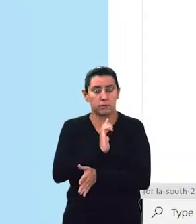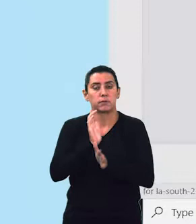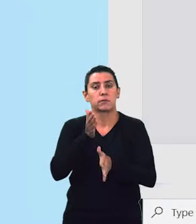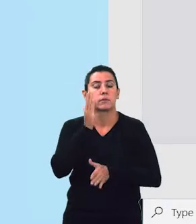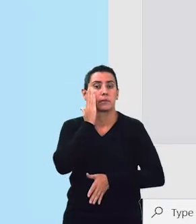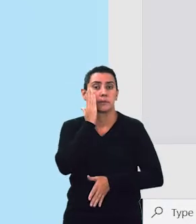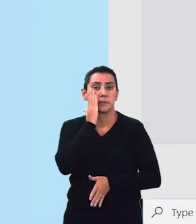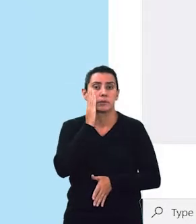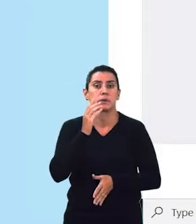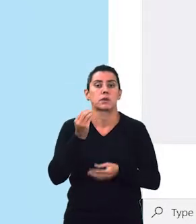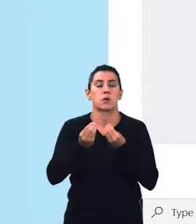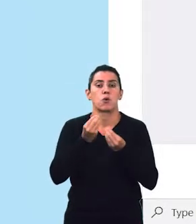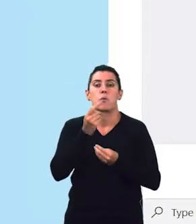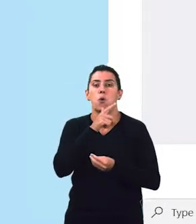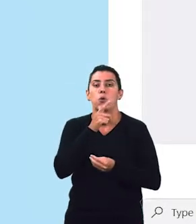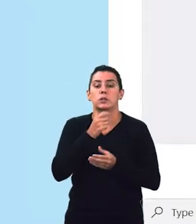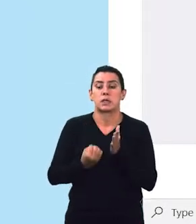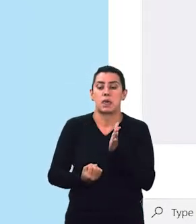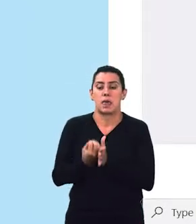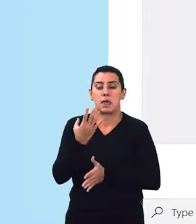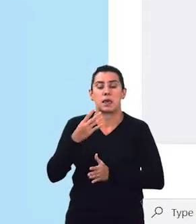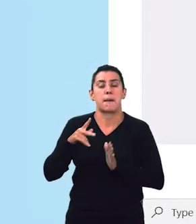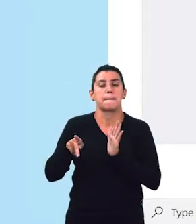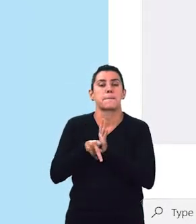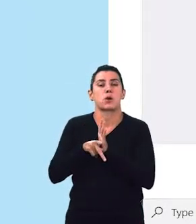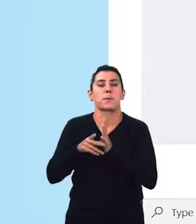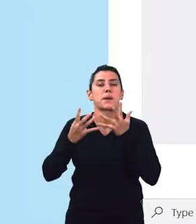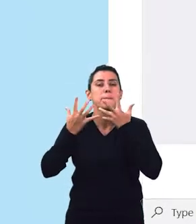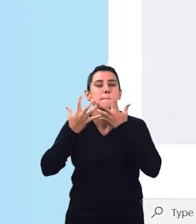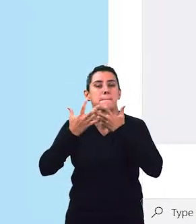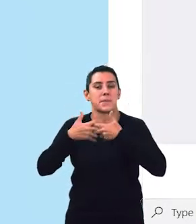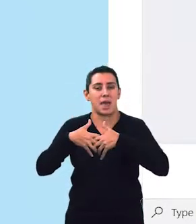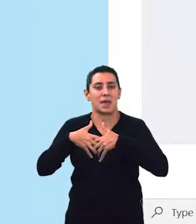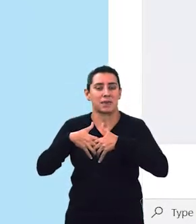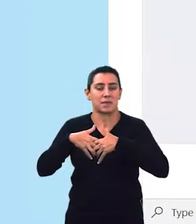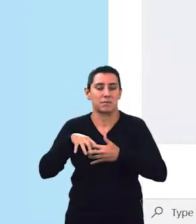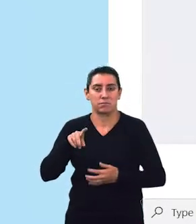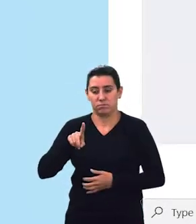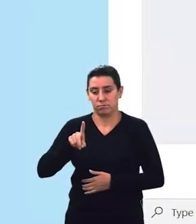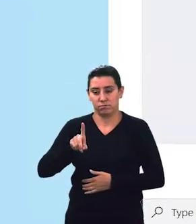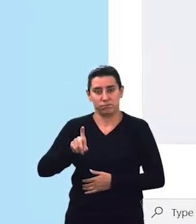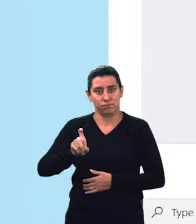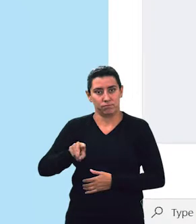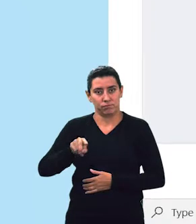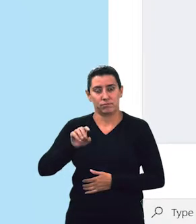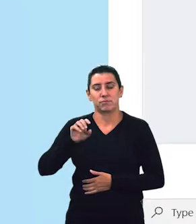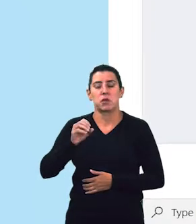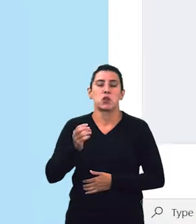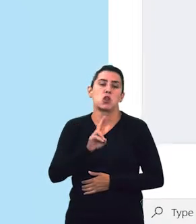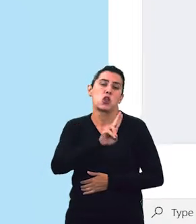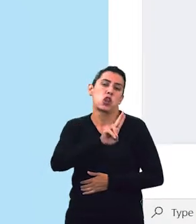nossa primeira máquina. Só clicar em Create, eu posso chamar de